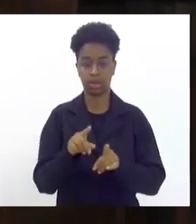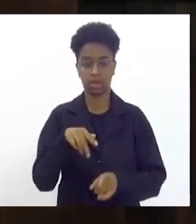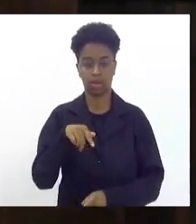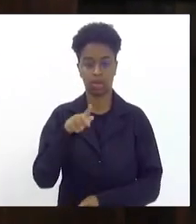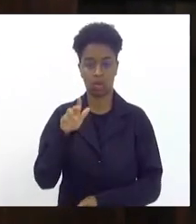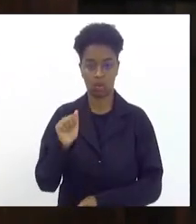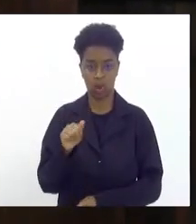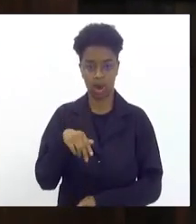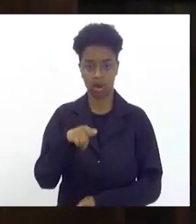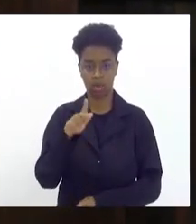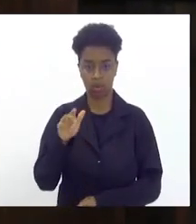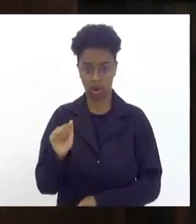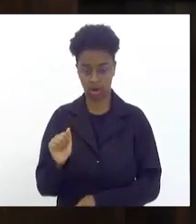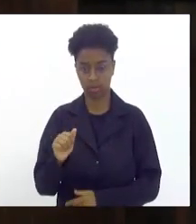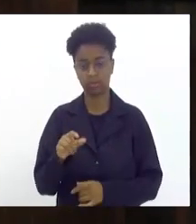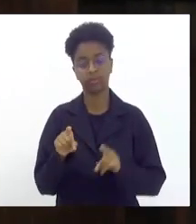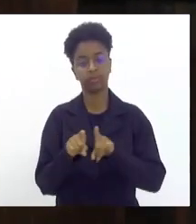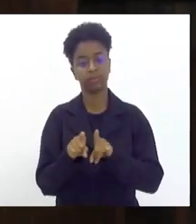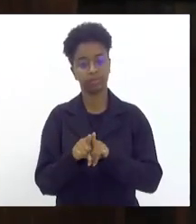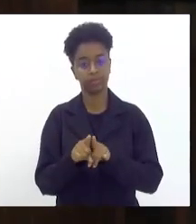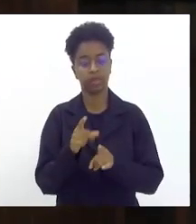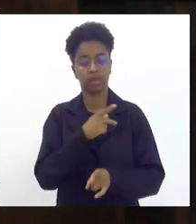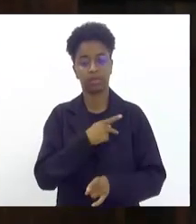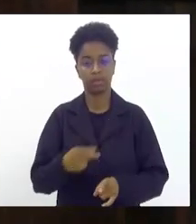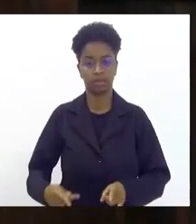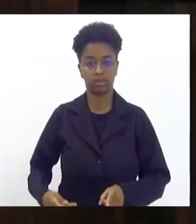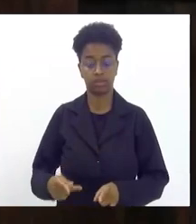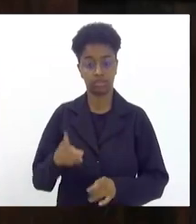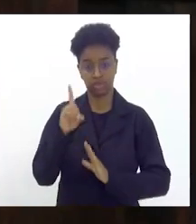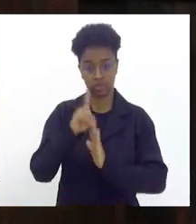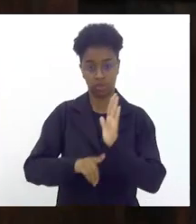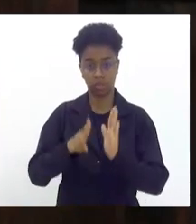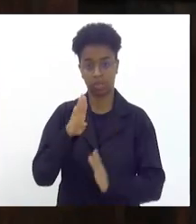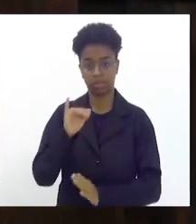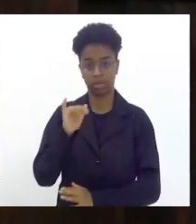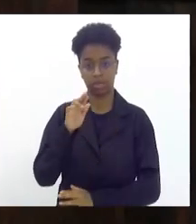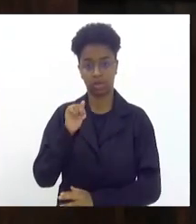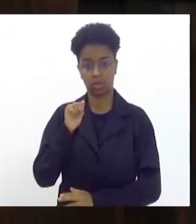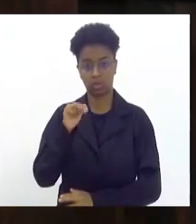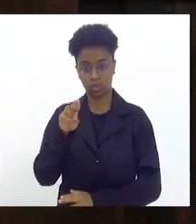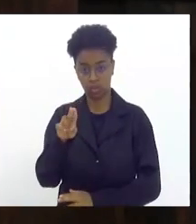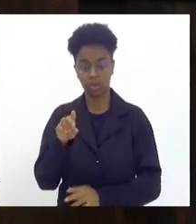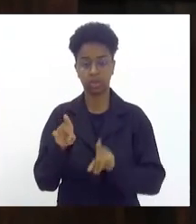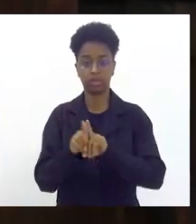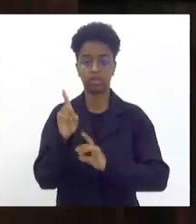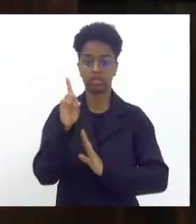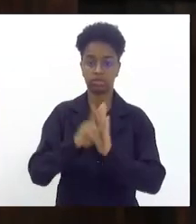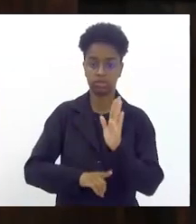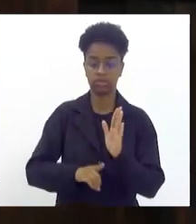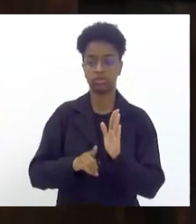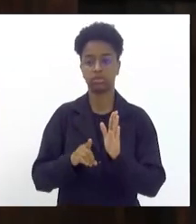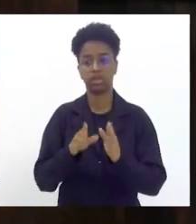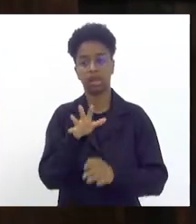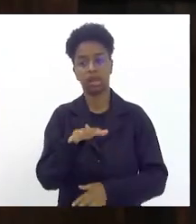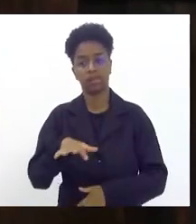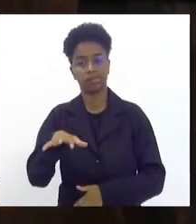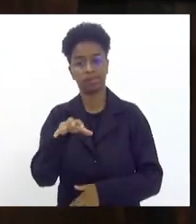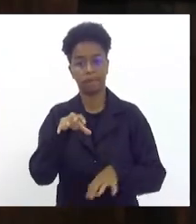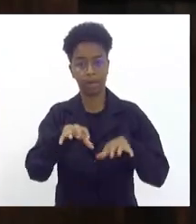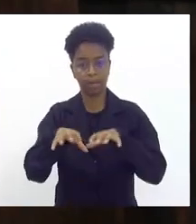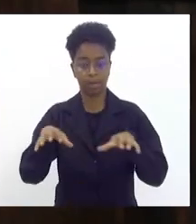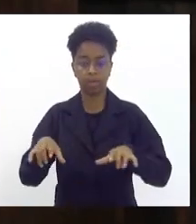-presidente Renato Ramos, do nosso diretor Birigú, de toda a diretoria, segmentos e